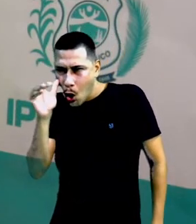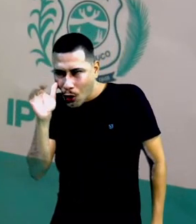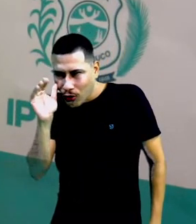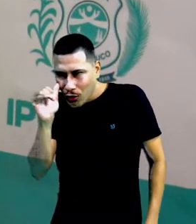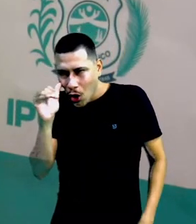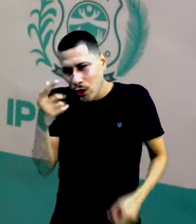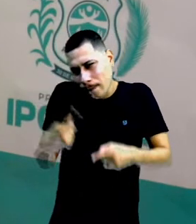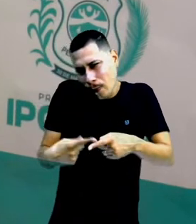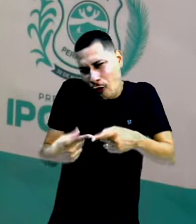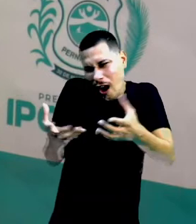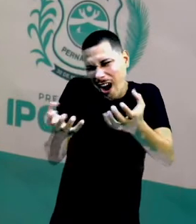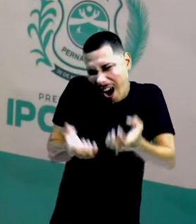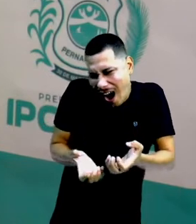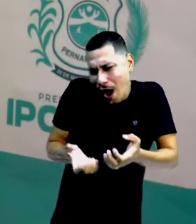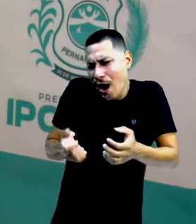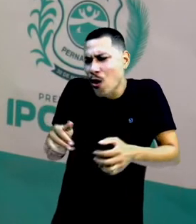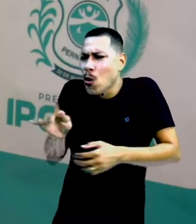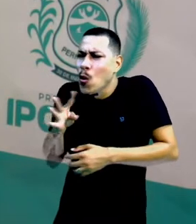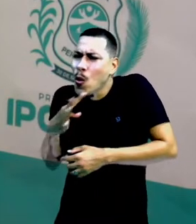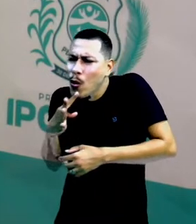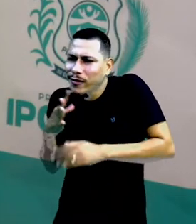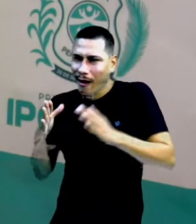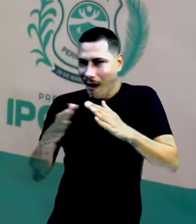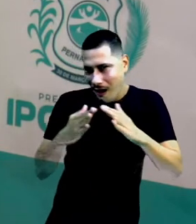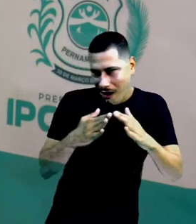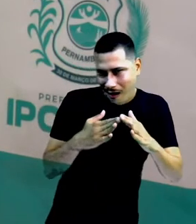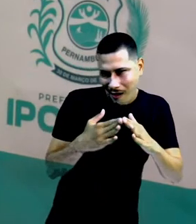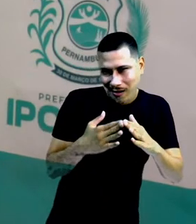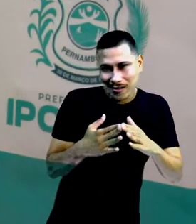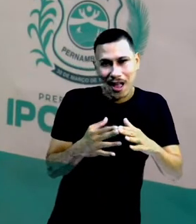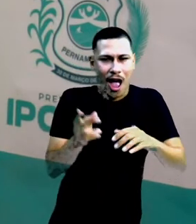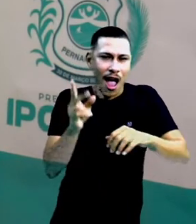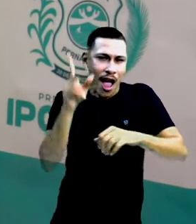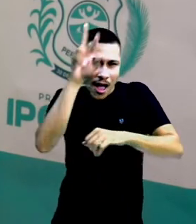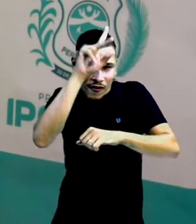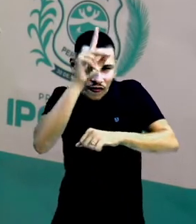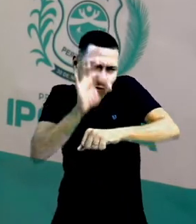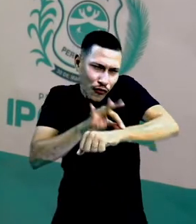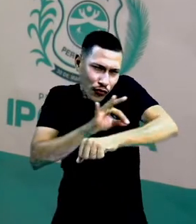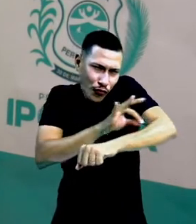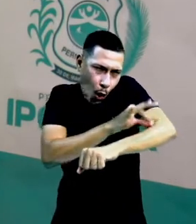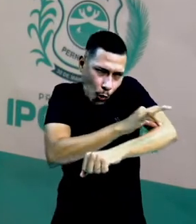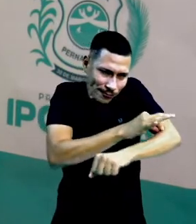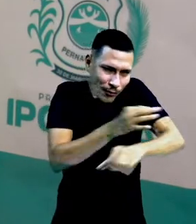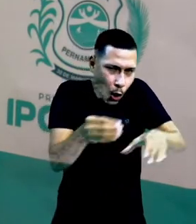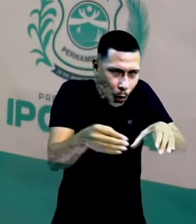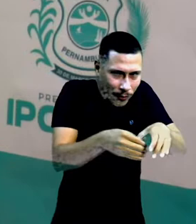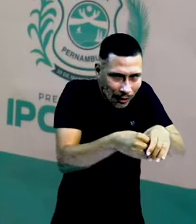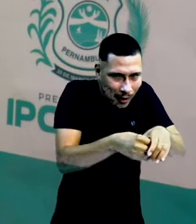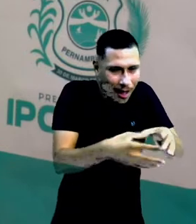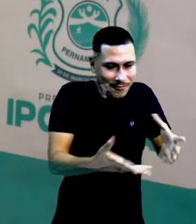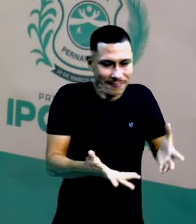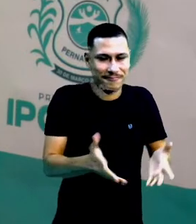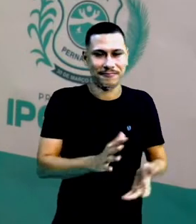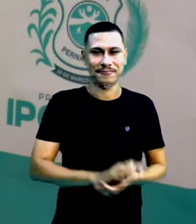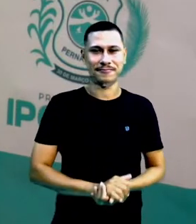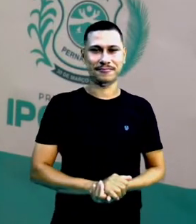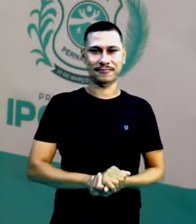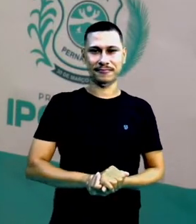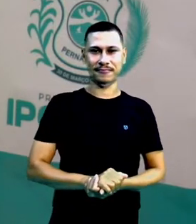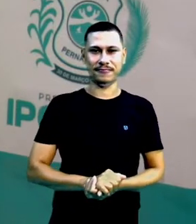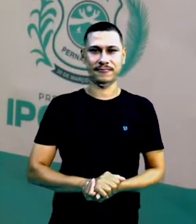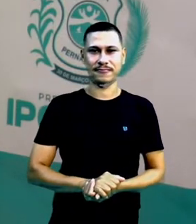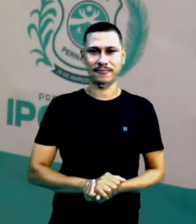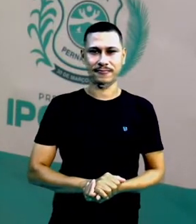casinha das formigas, porque ela vê as formigas trabalhando tanto para lá e para cá, para lá e para cá o dia todo, né?